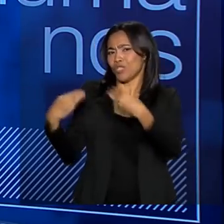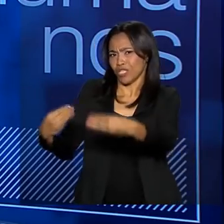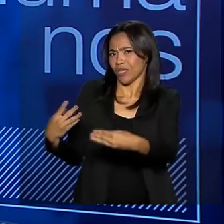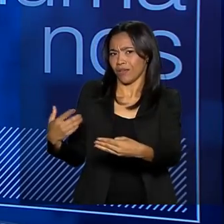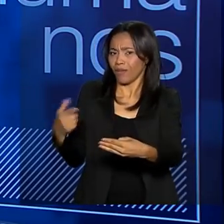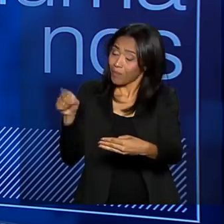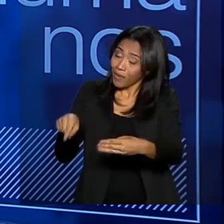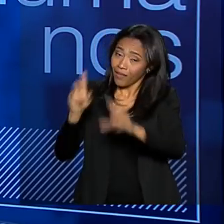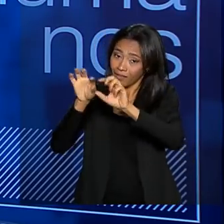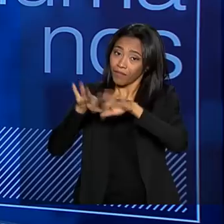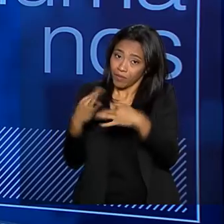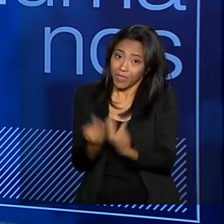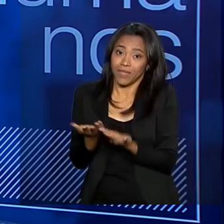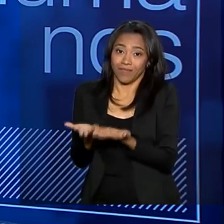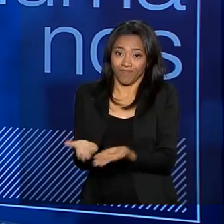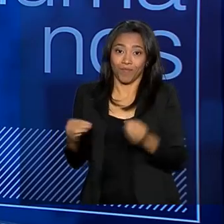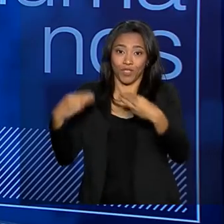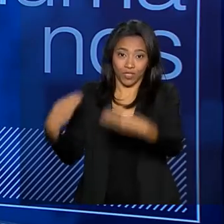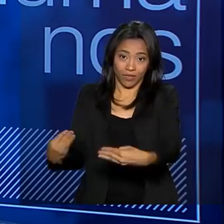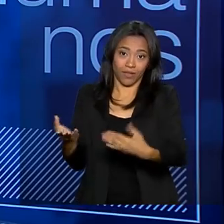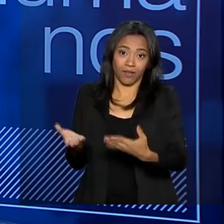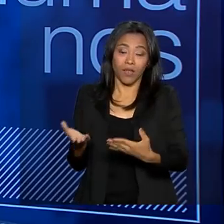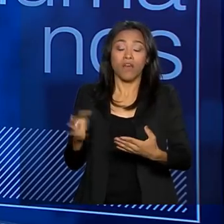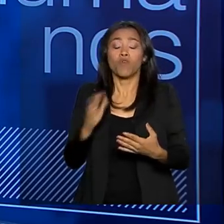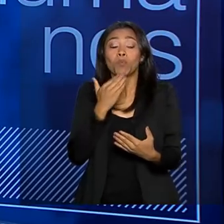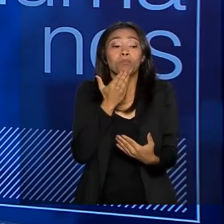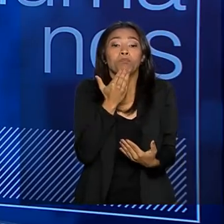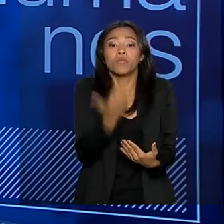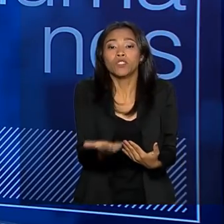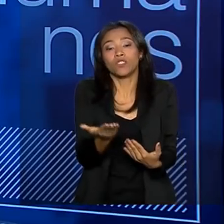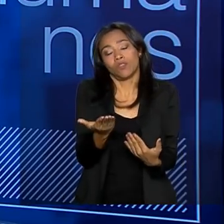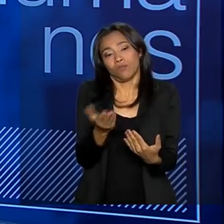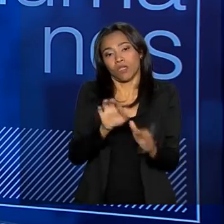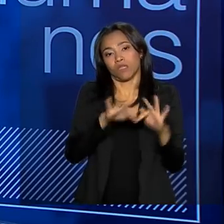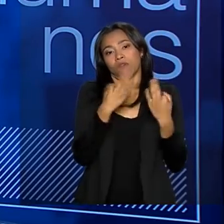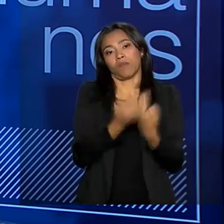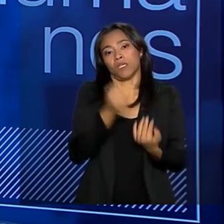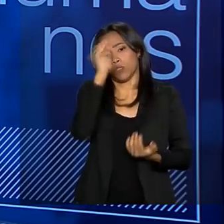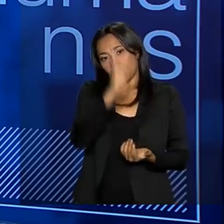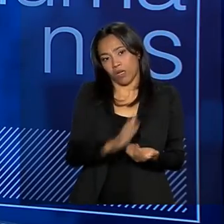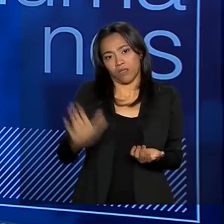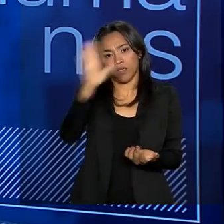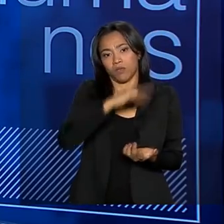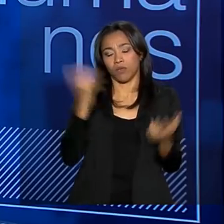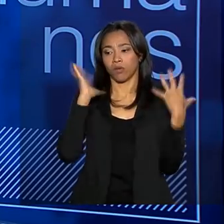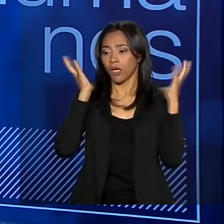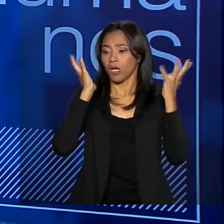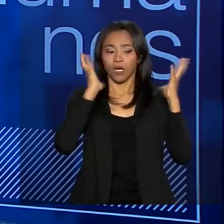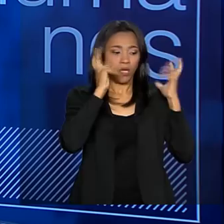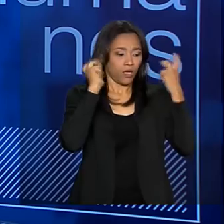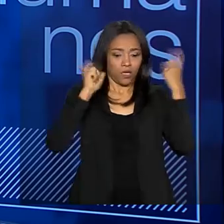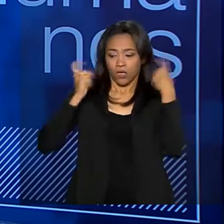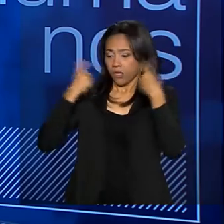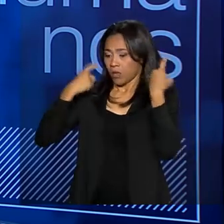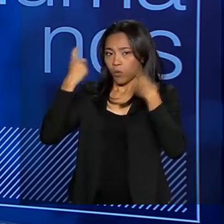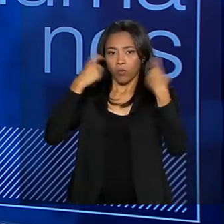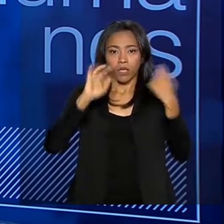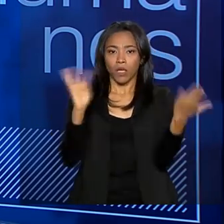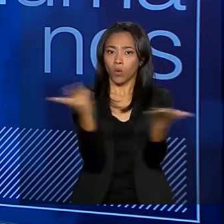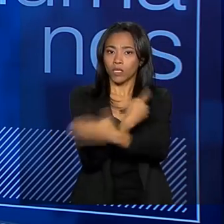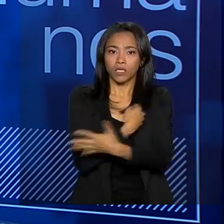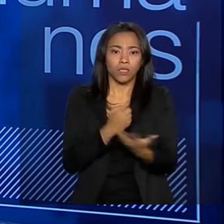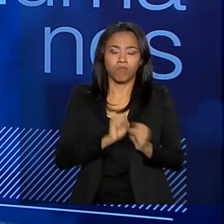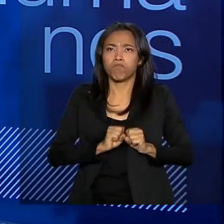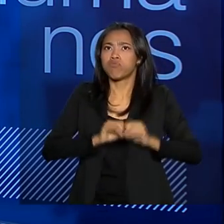Ministério da Família. E este foi um apelo das famílias no Brasil. As famílias estão em desespero com este fenômeno que